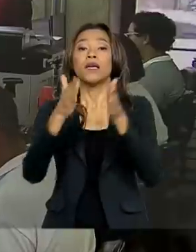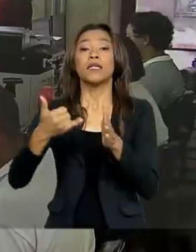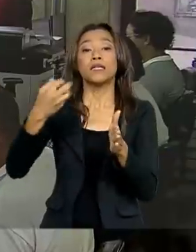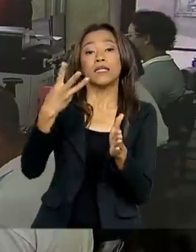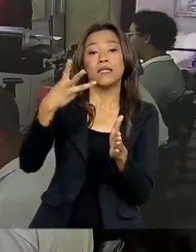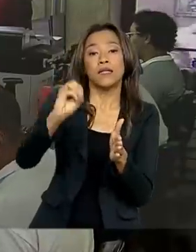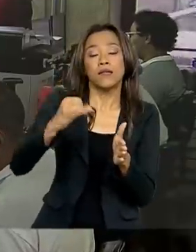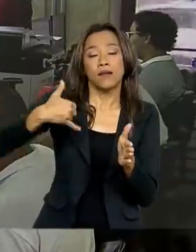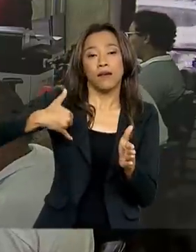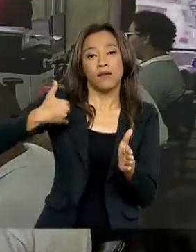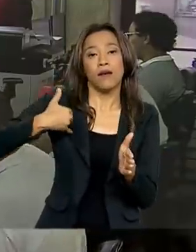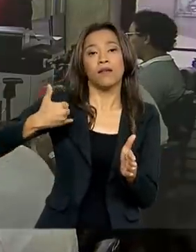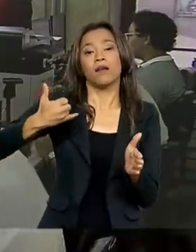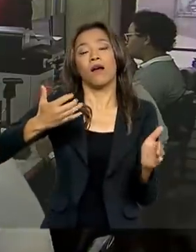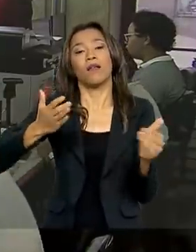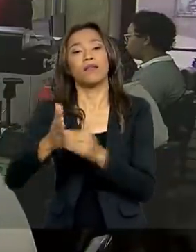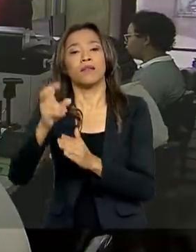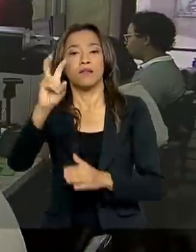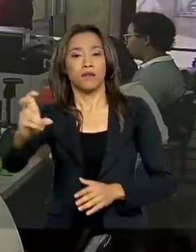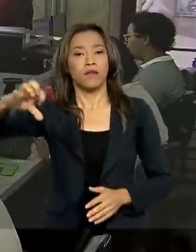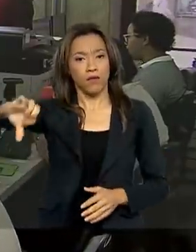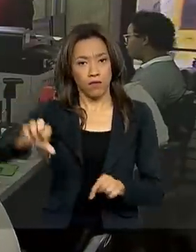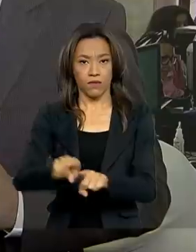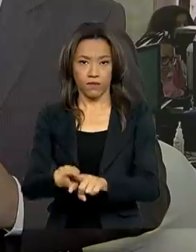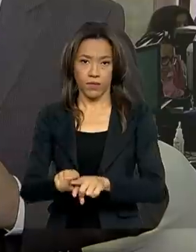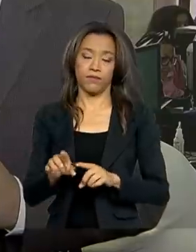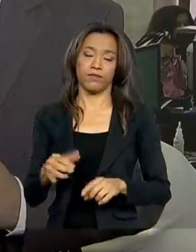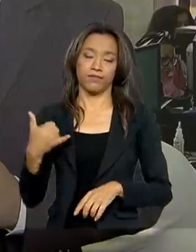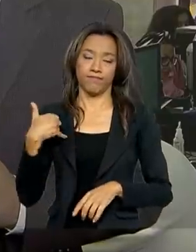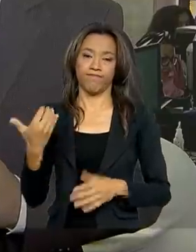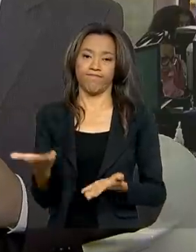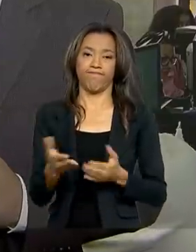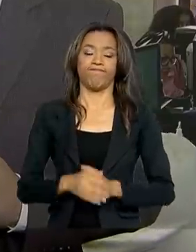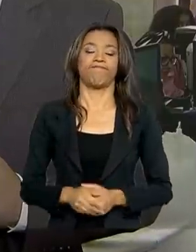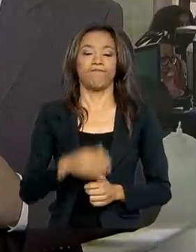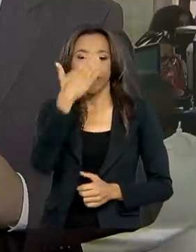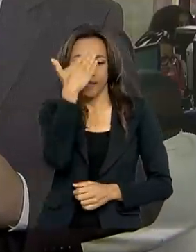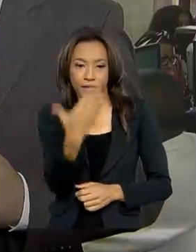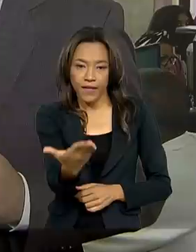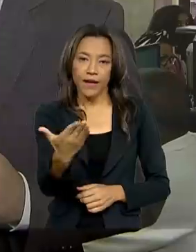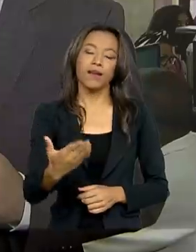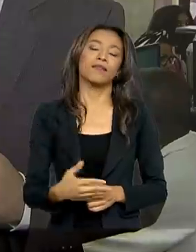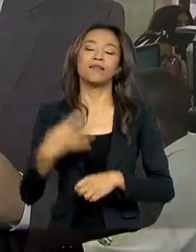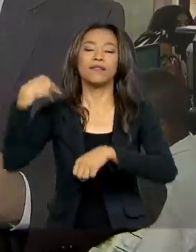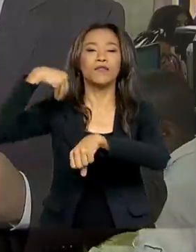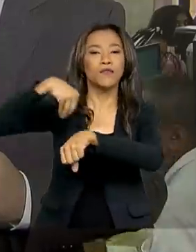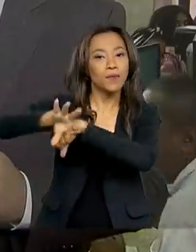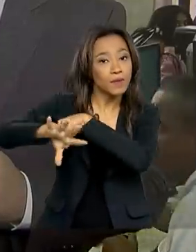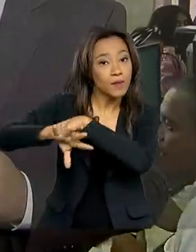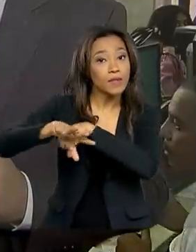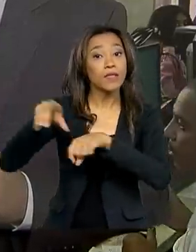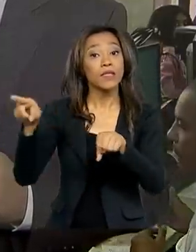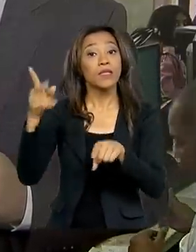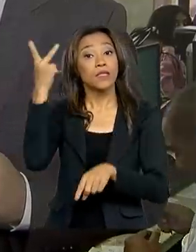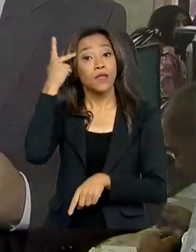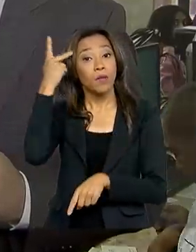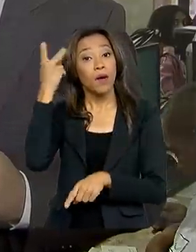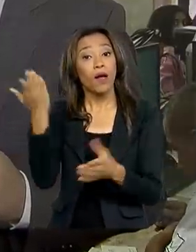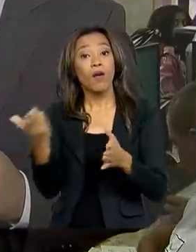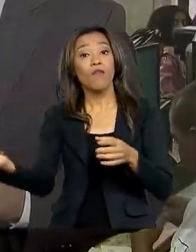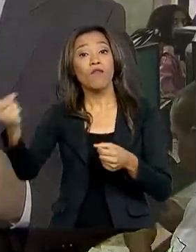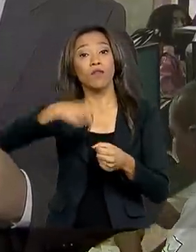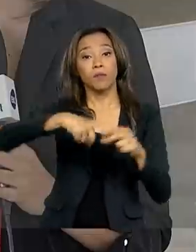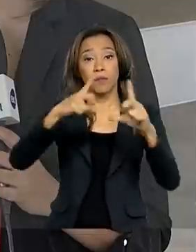59 anos de idade. Renata. Obrigada, Ricardo, pelas suas informações. E de São Paulo, voltamos à